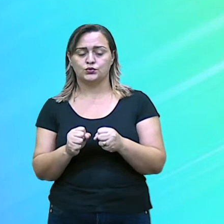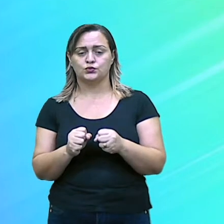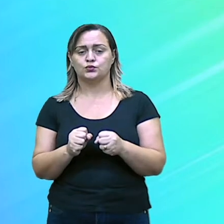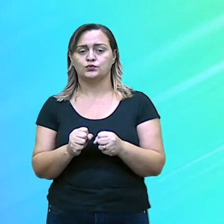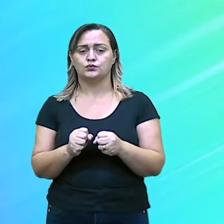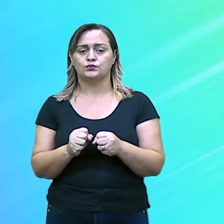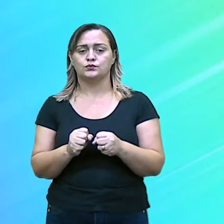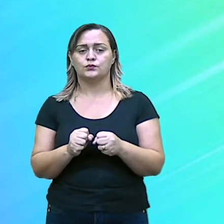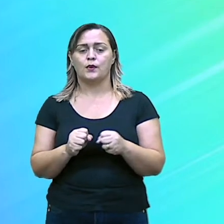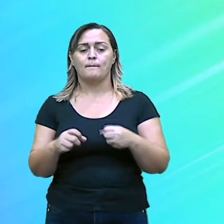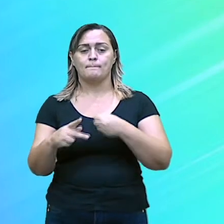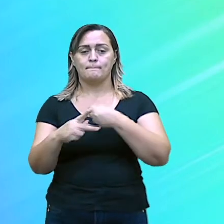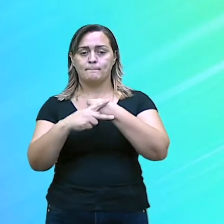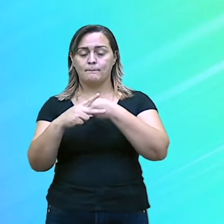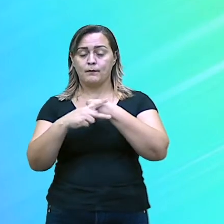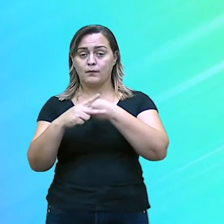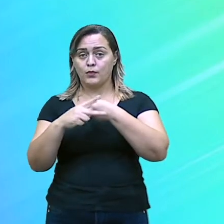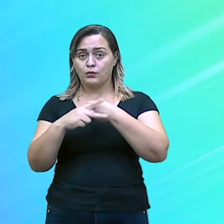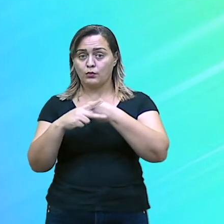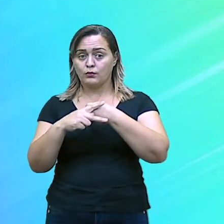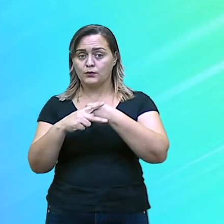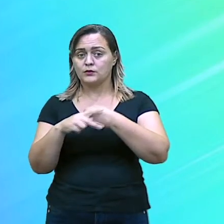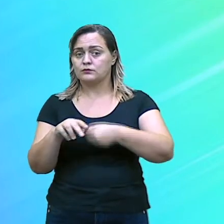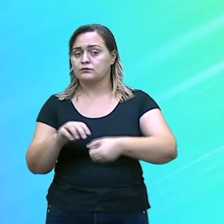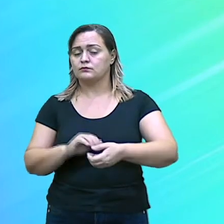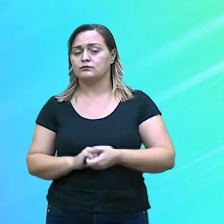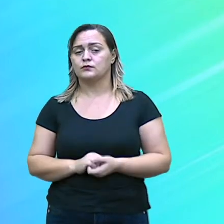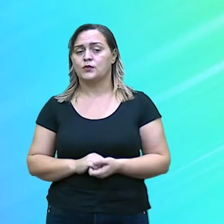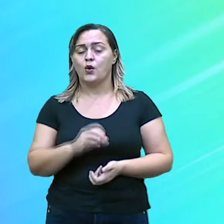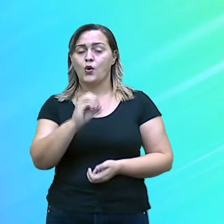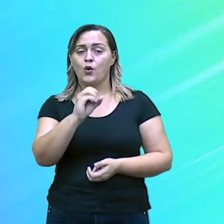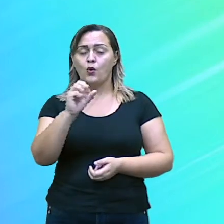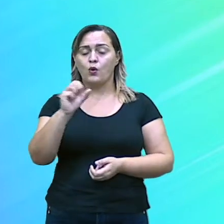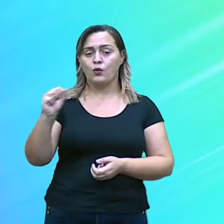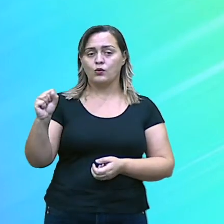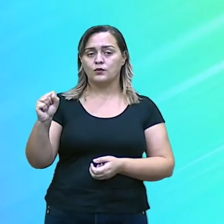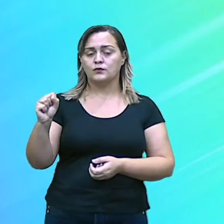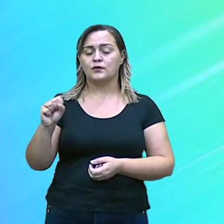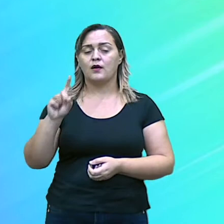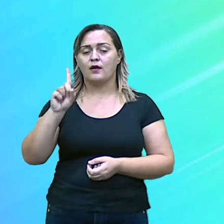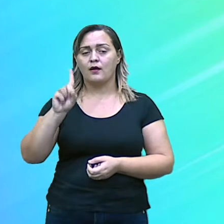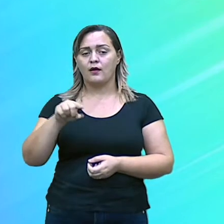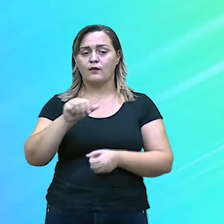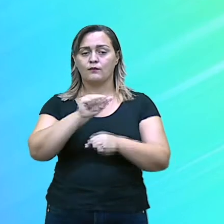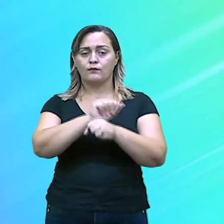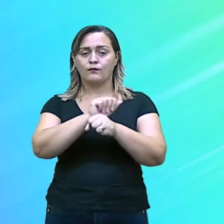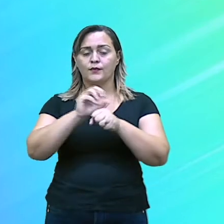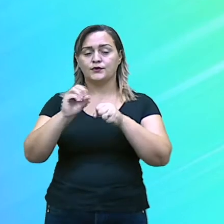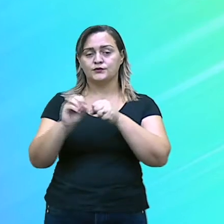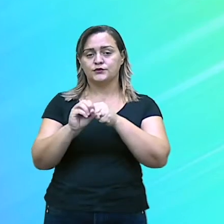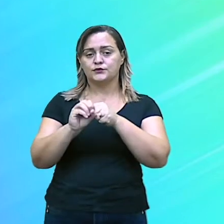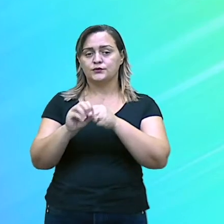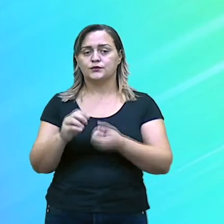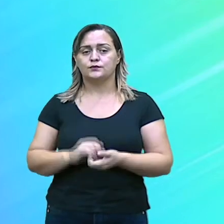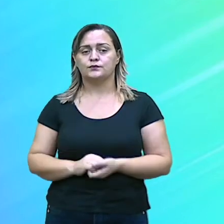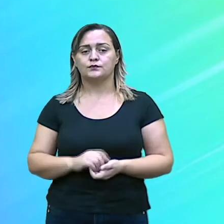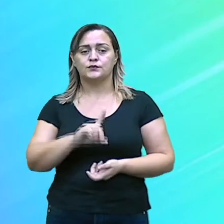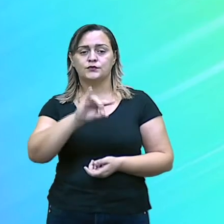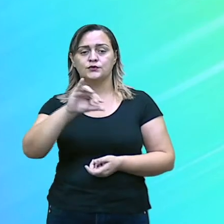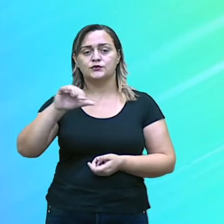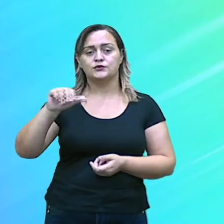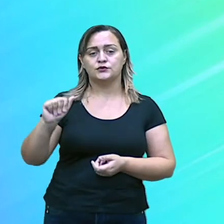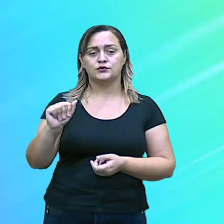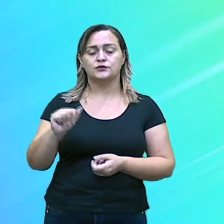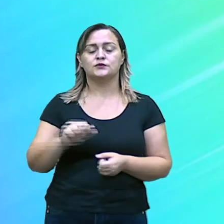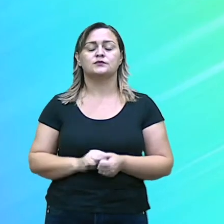mesmo? Os. Artigo definido. Isso. E terminando aqui, dias. Também